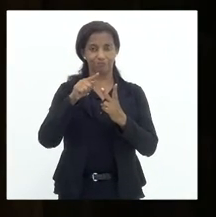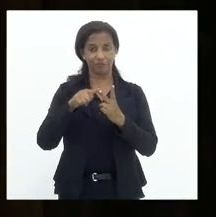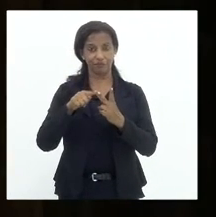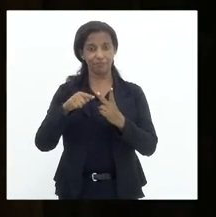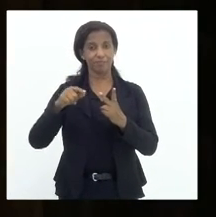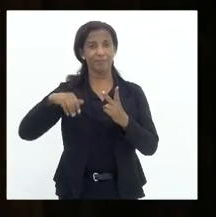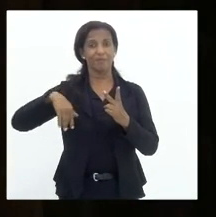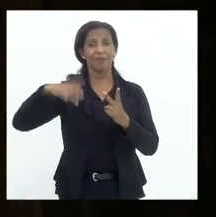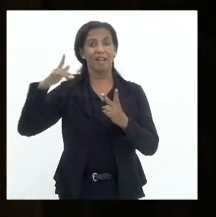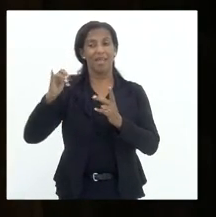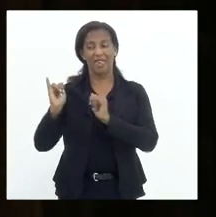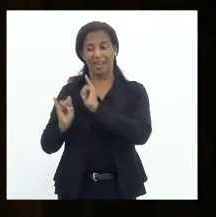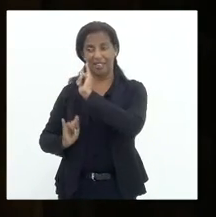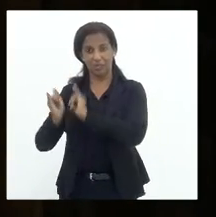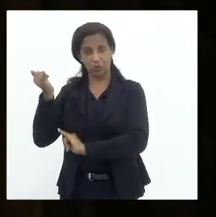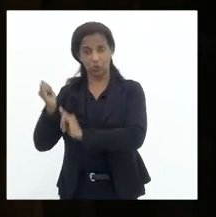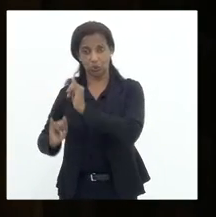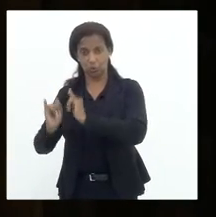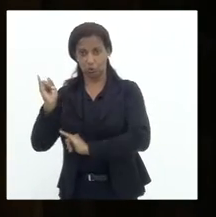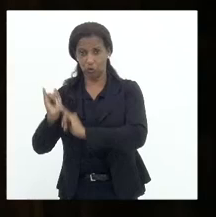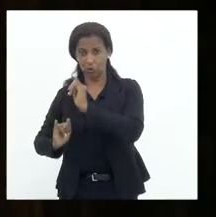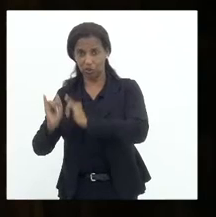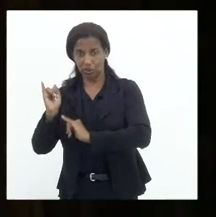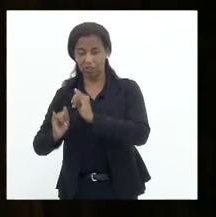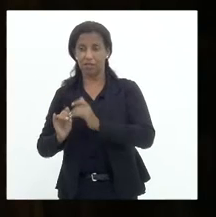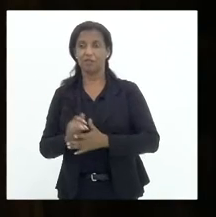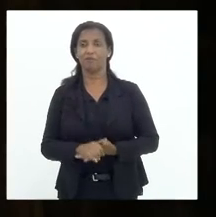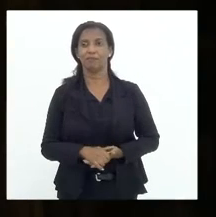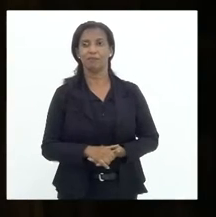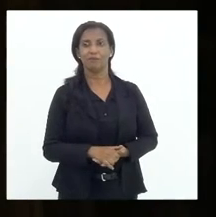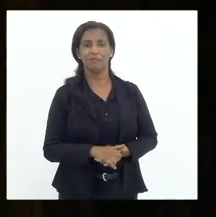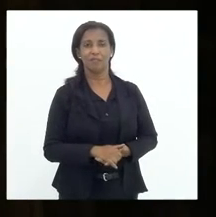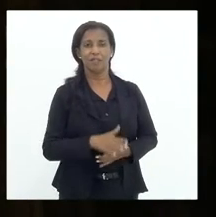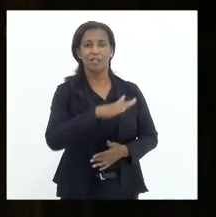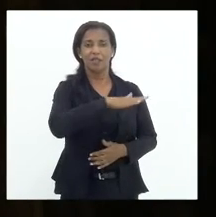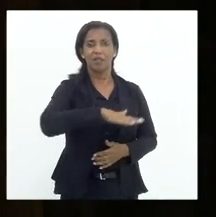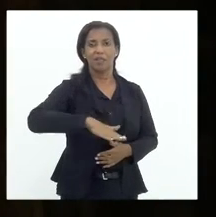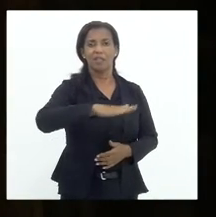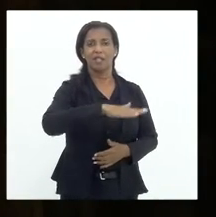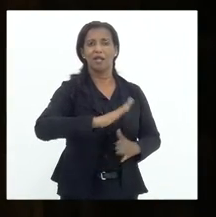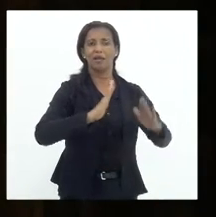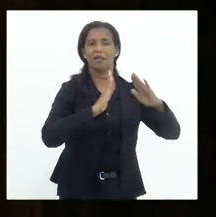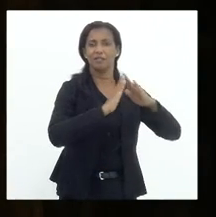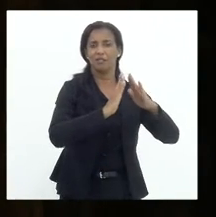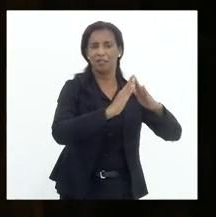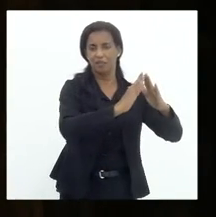consomem, a área industrial e a área residencial.